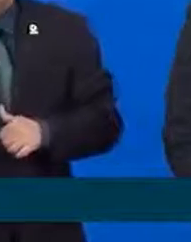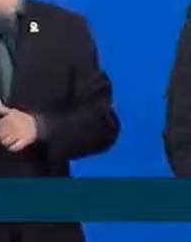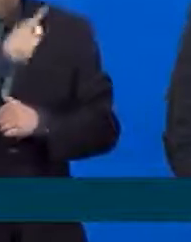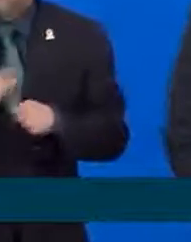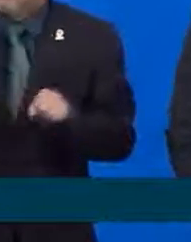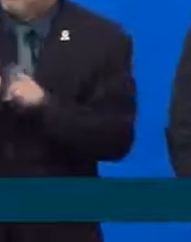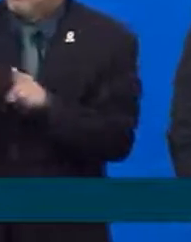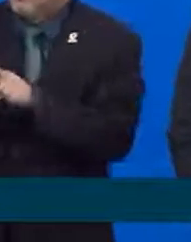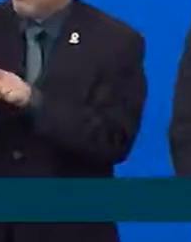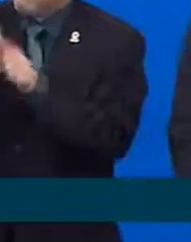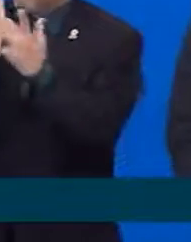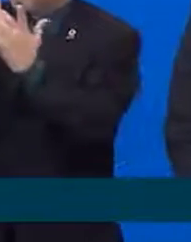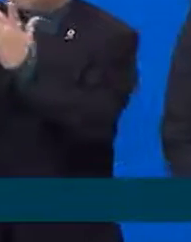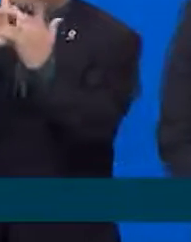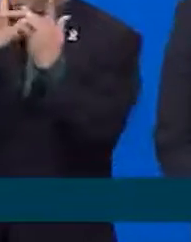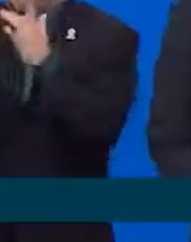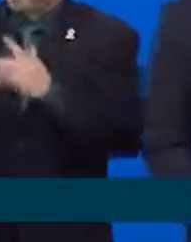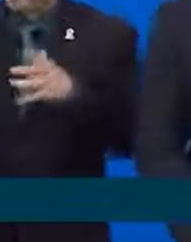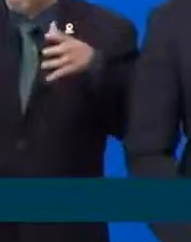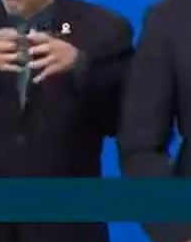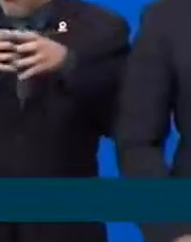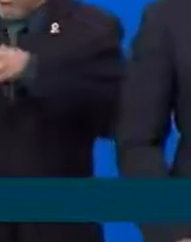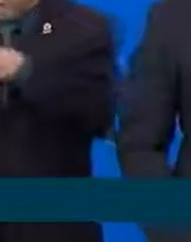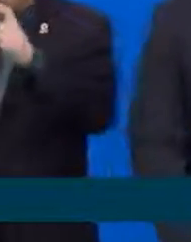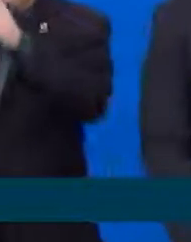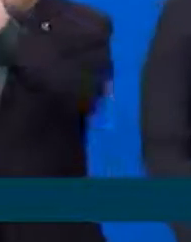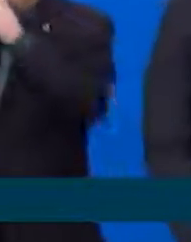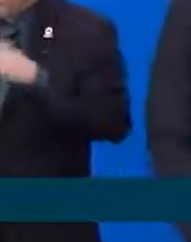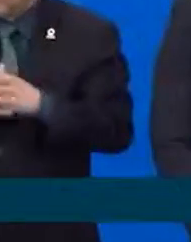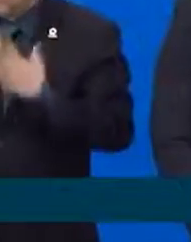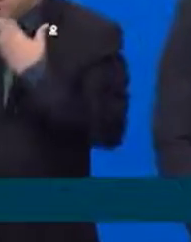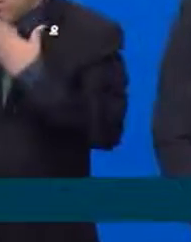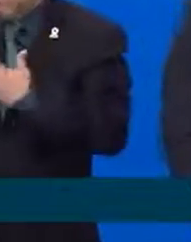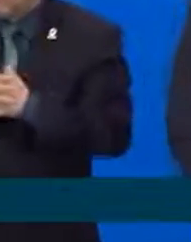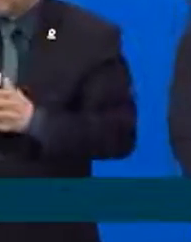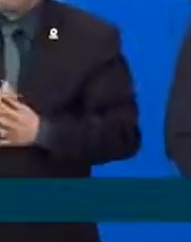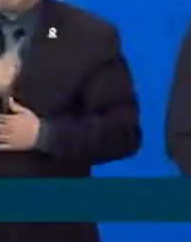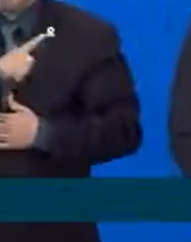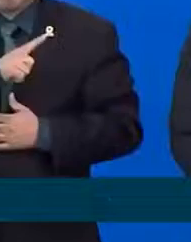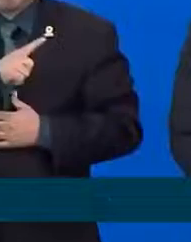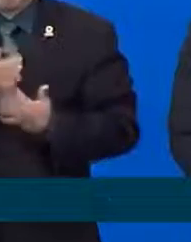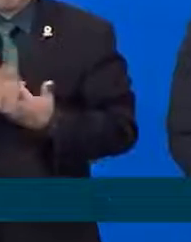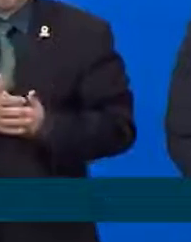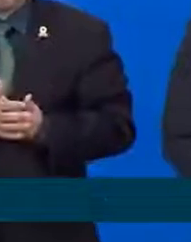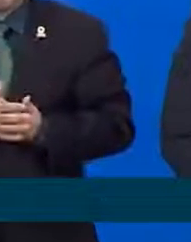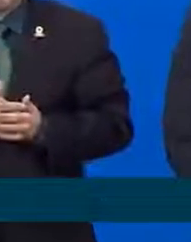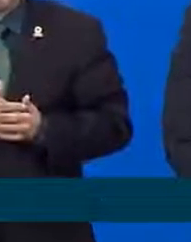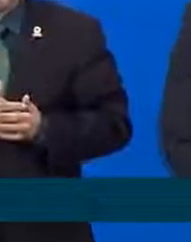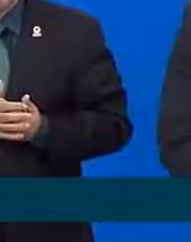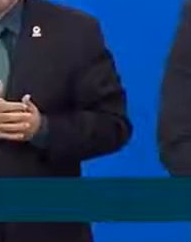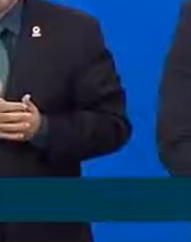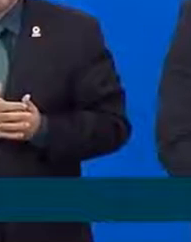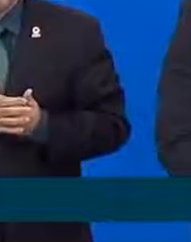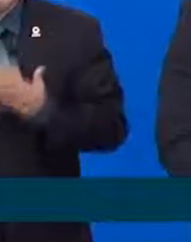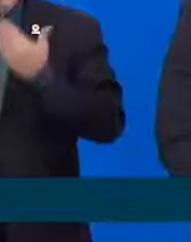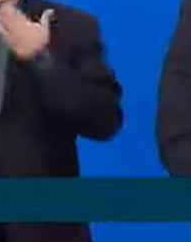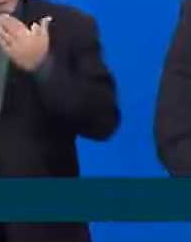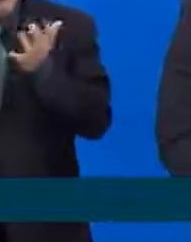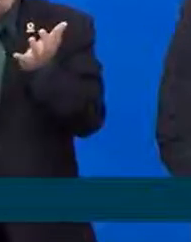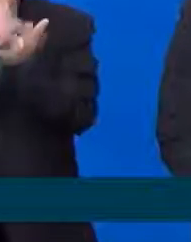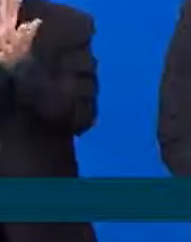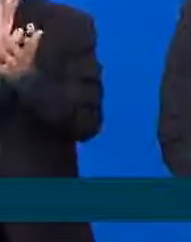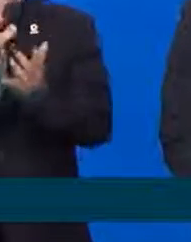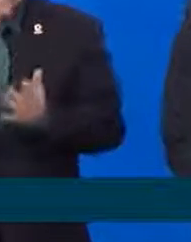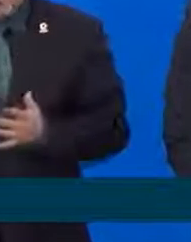particularmente me interessa muito, eu agradeço ao Pedro aí, porque é uma dívida de gratidão que eu tenho com as santas casas